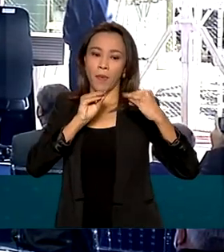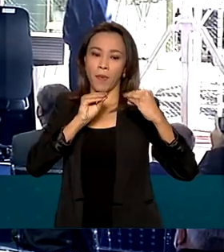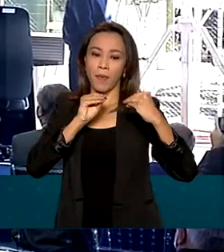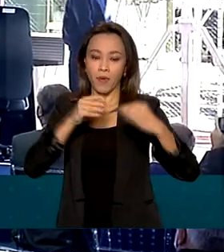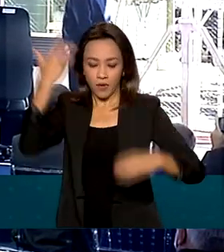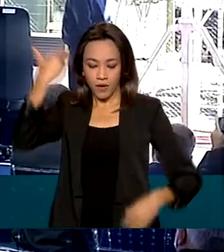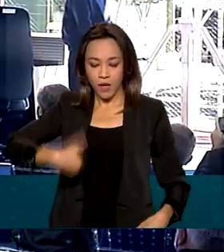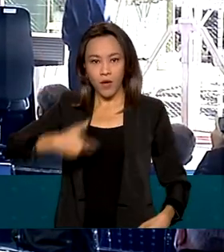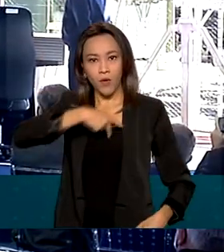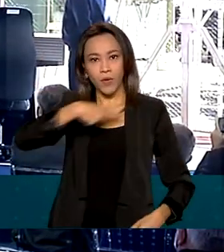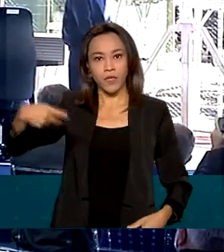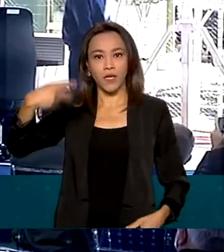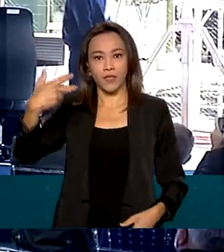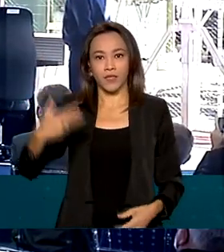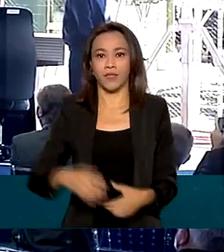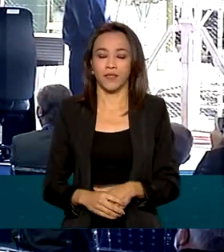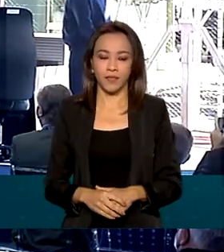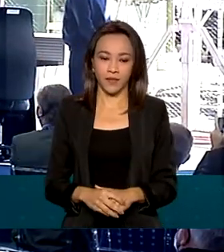presidente.